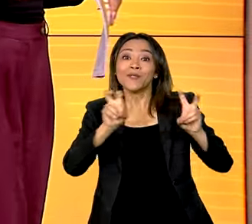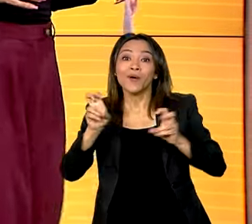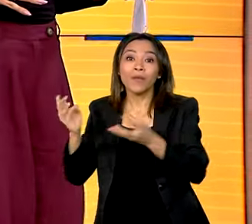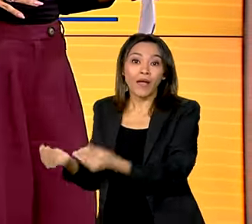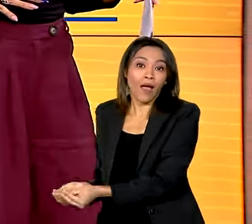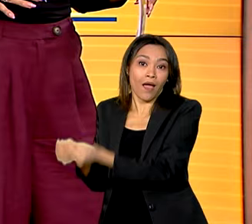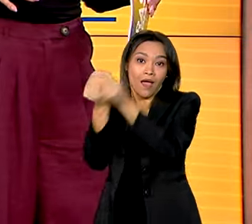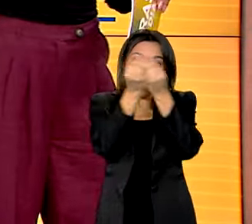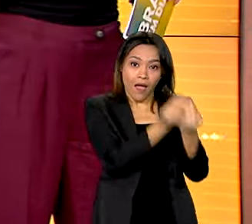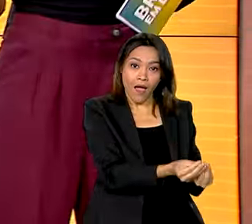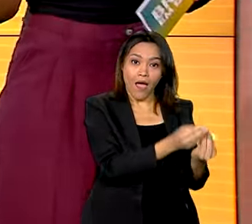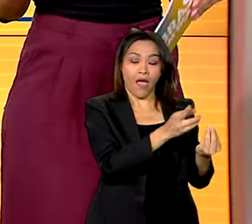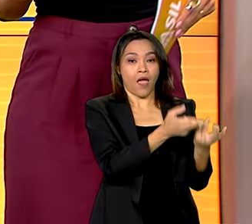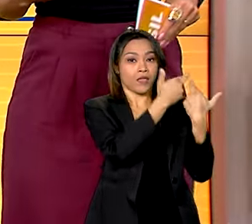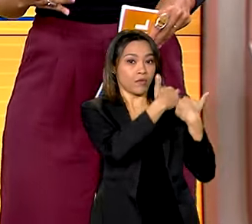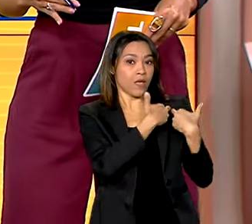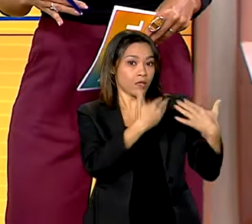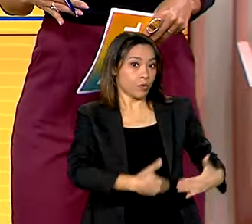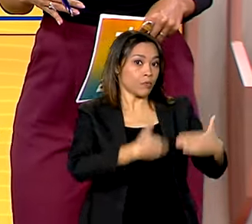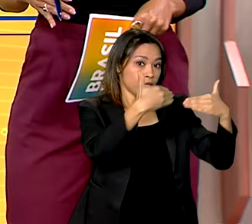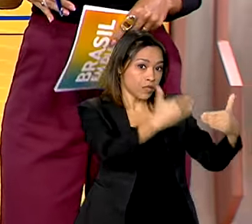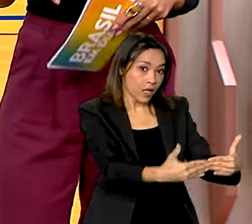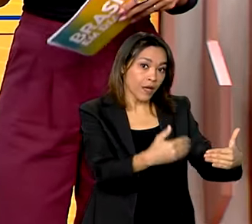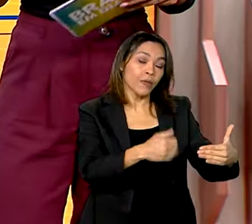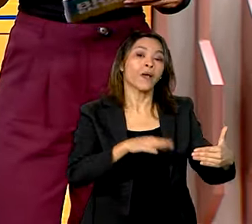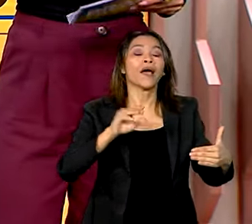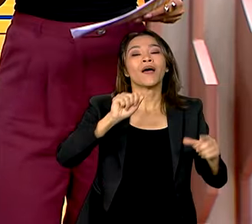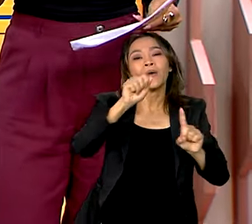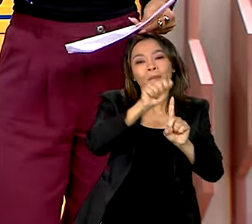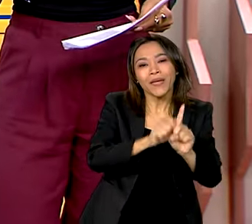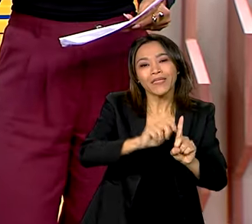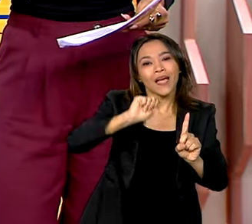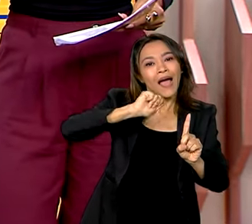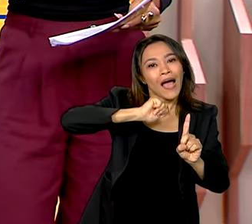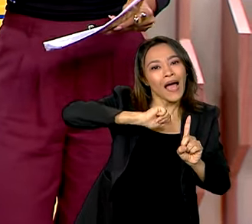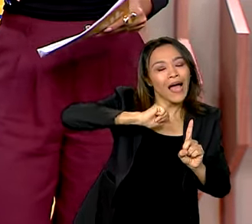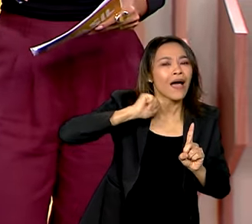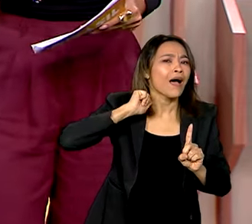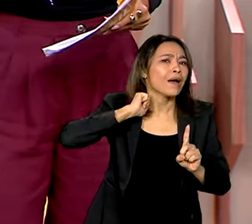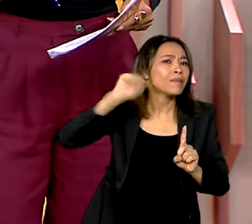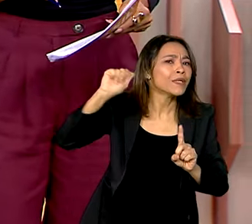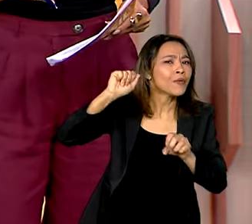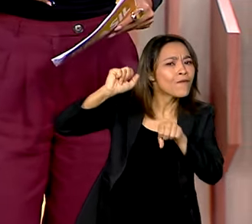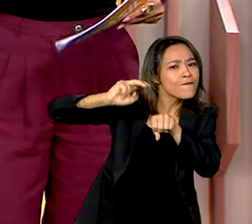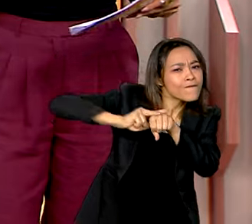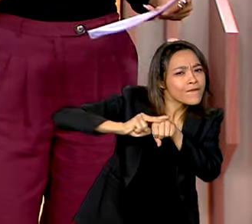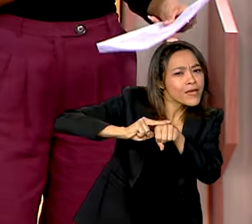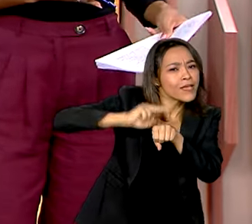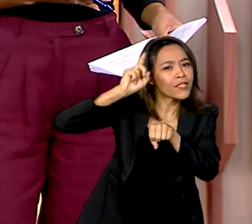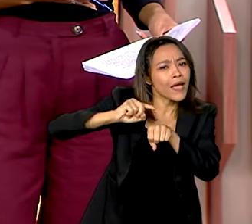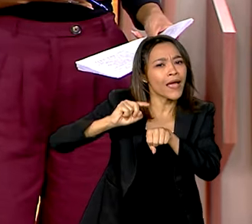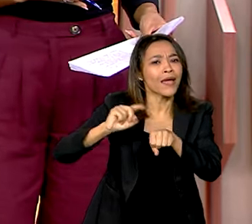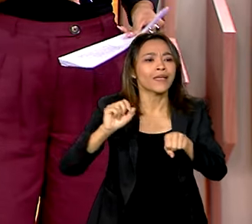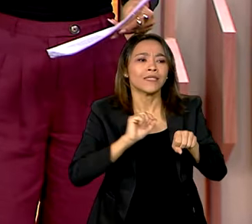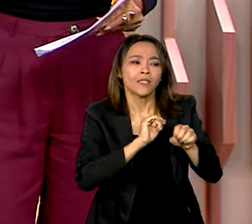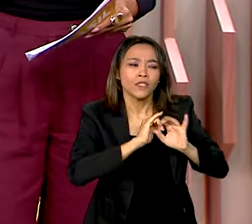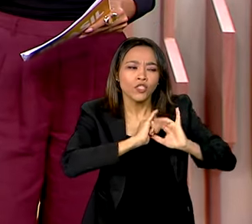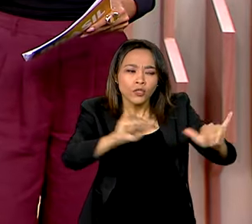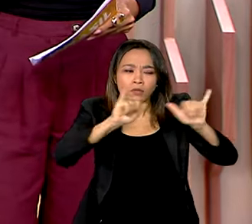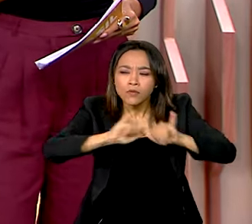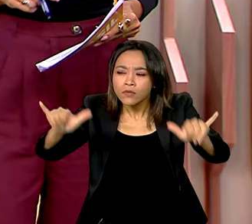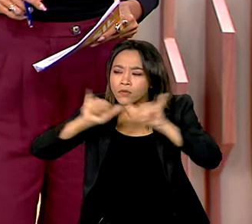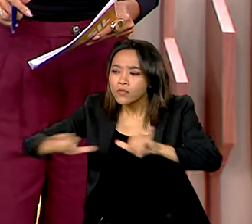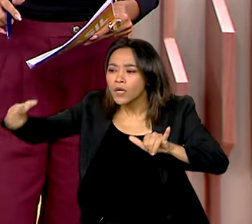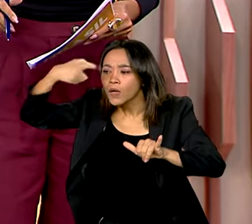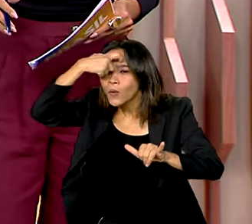Ministério. O movimento Abril Verde tem como objetivo sensibilizar os empregadores, trabalhadores e a sociedade sobre a